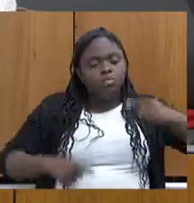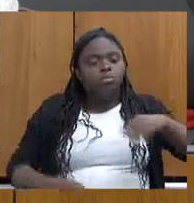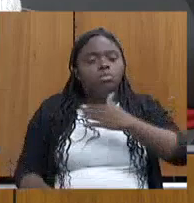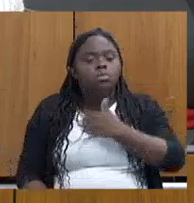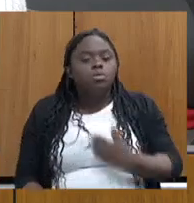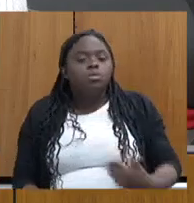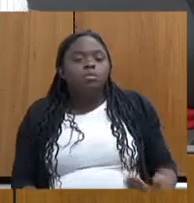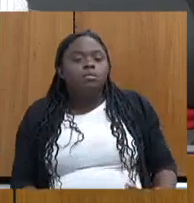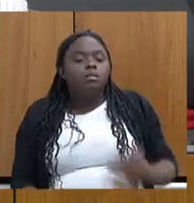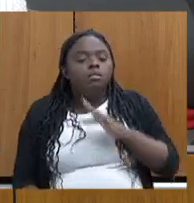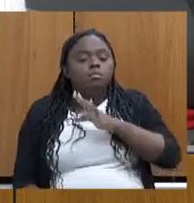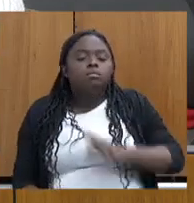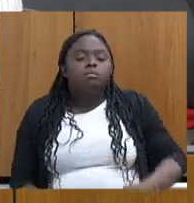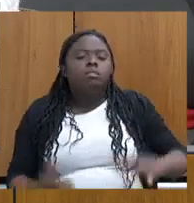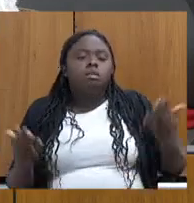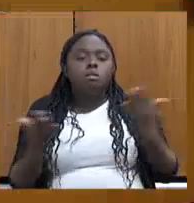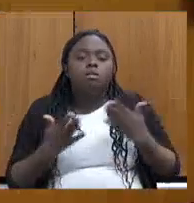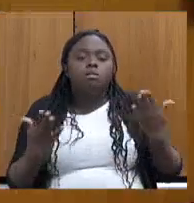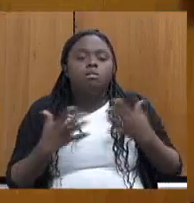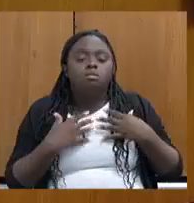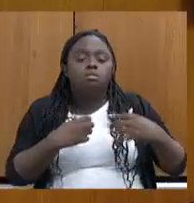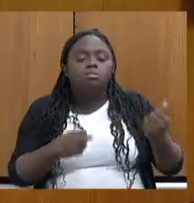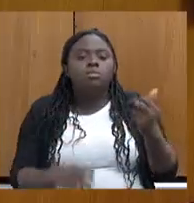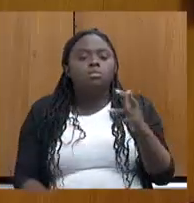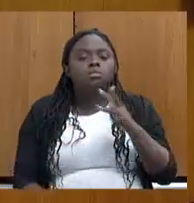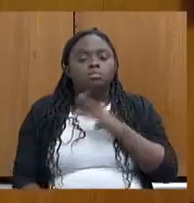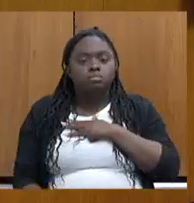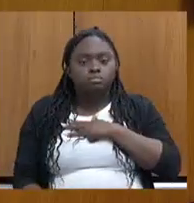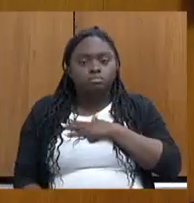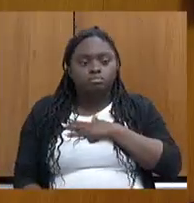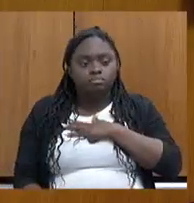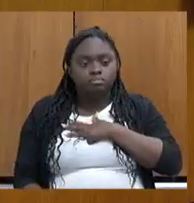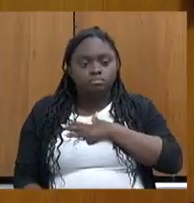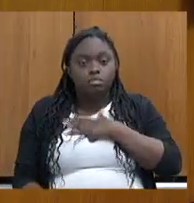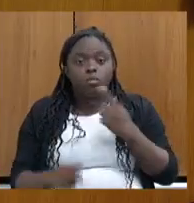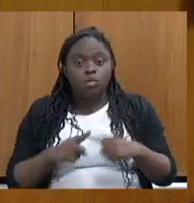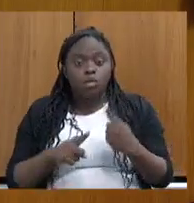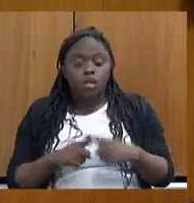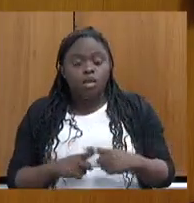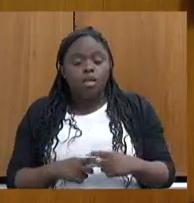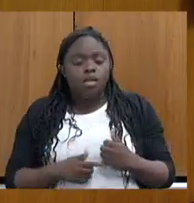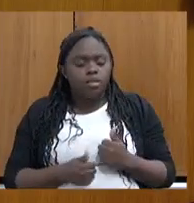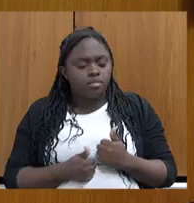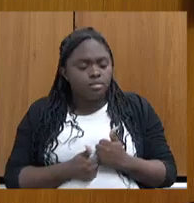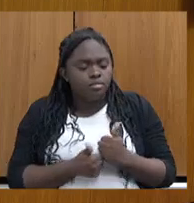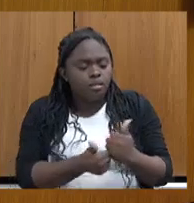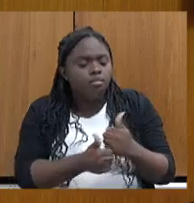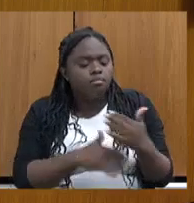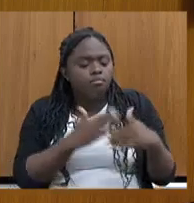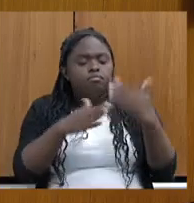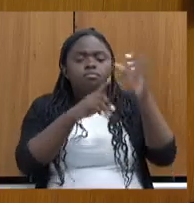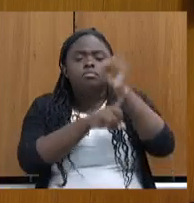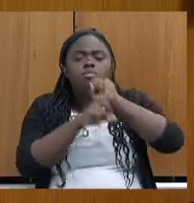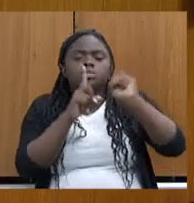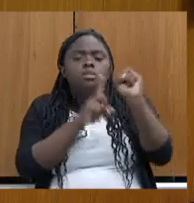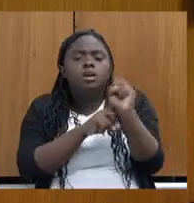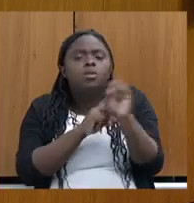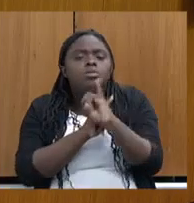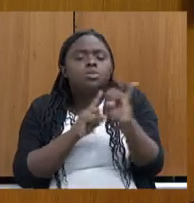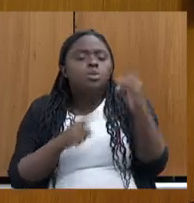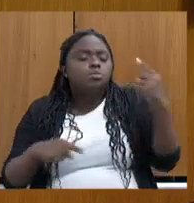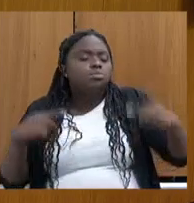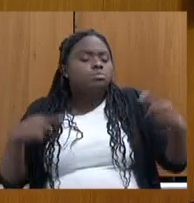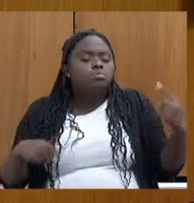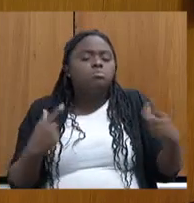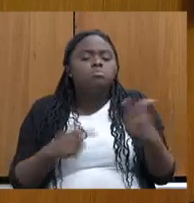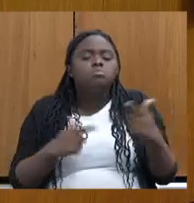assumido pelo presidente Lula? Porque assistência, desenvolvimento social, geração de renda, sem diálogo com o governo federal,